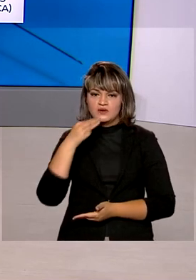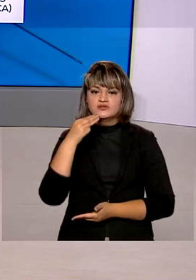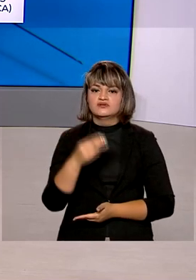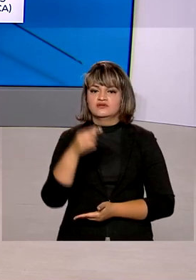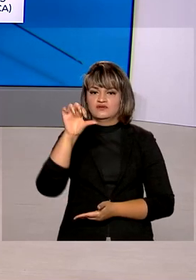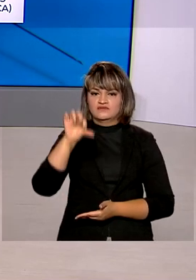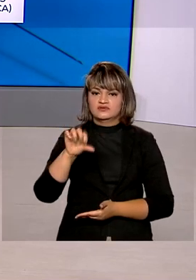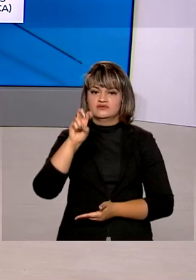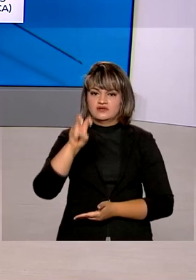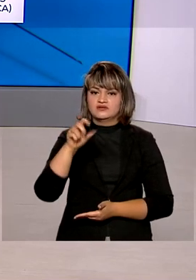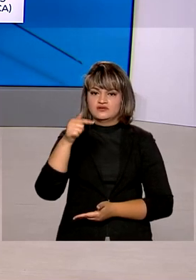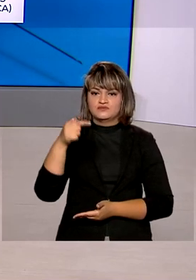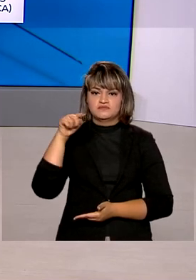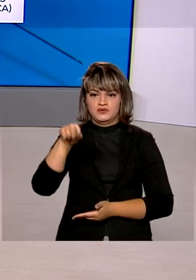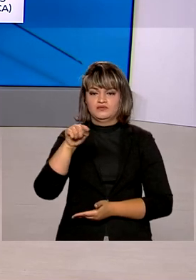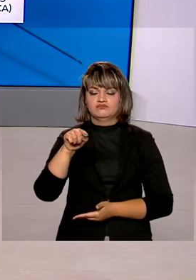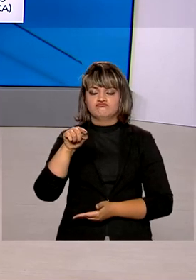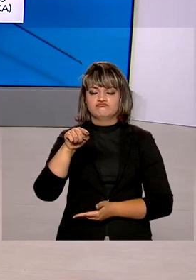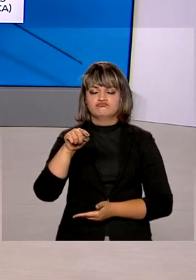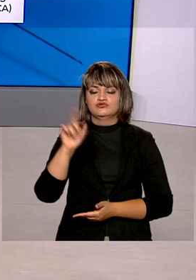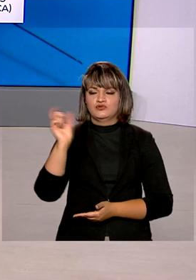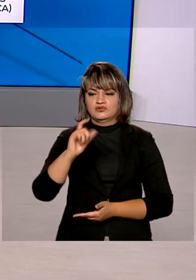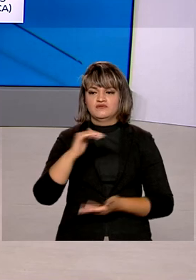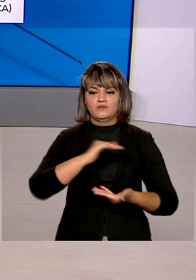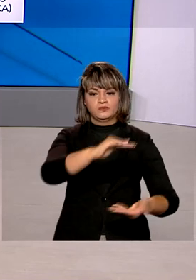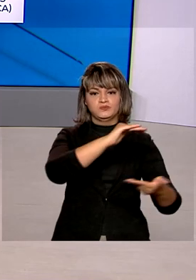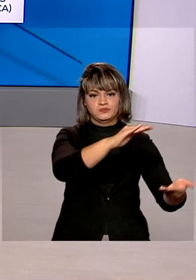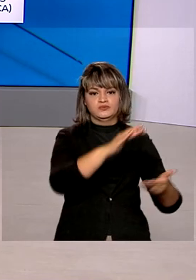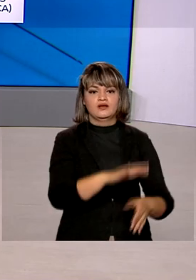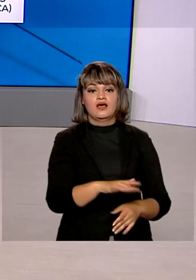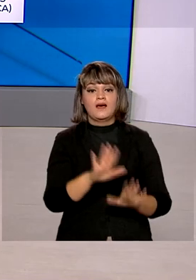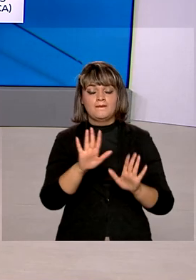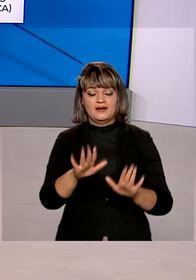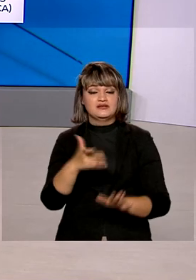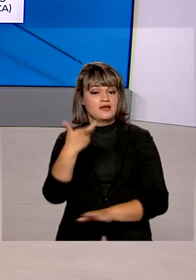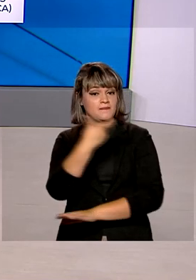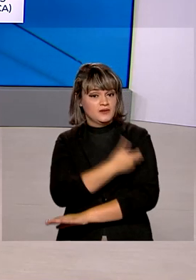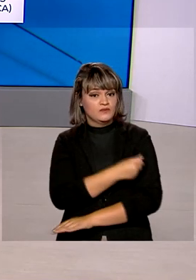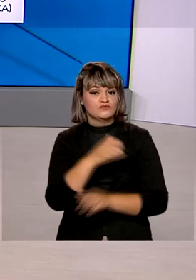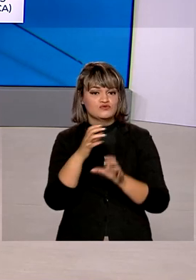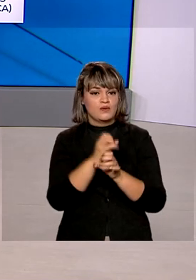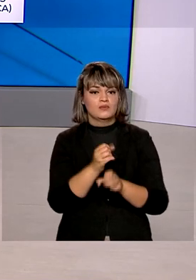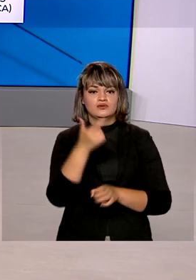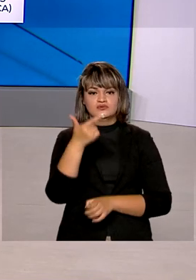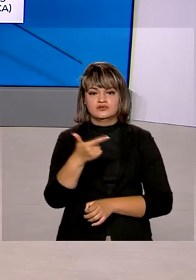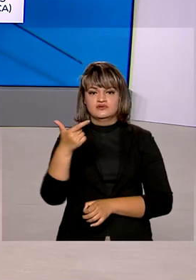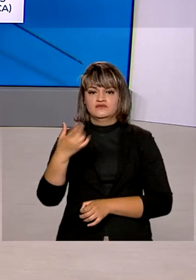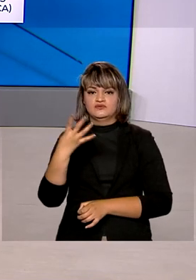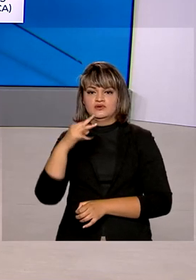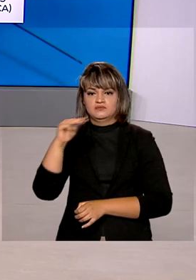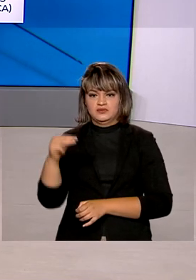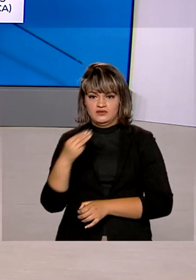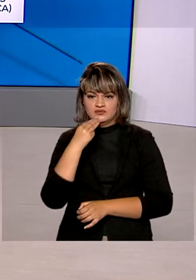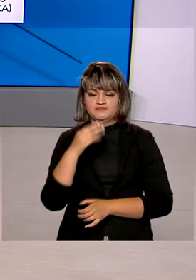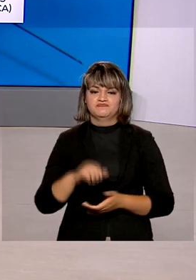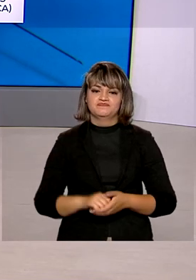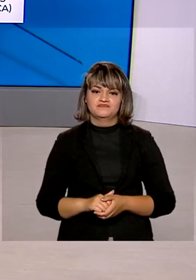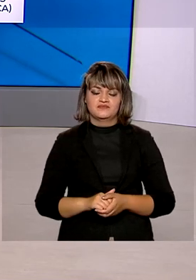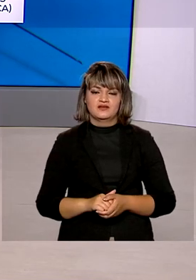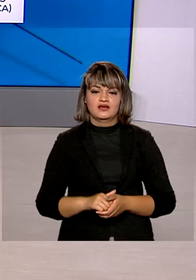957 mil doses de vacinas. As doses aplicadas somam mais de 224 milhões.